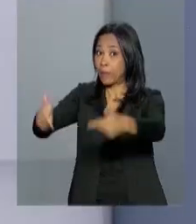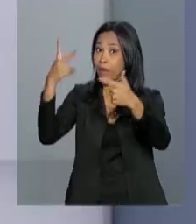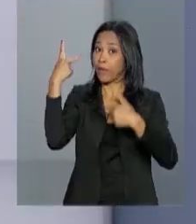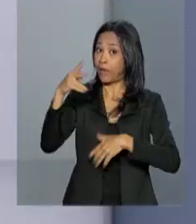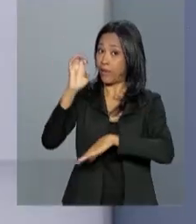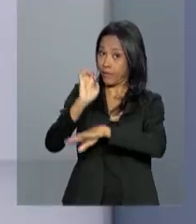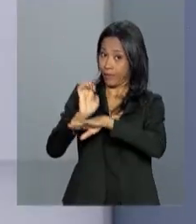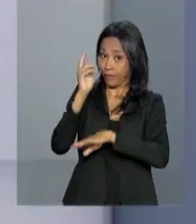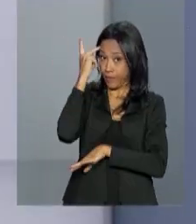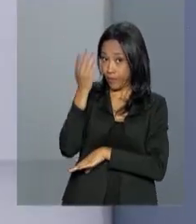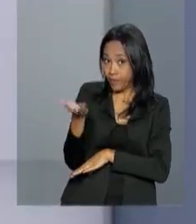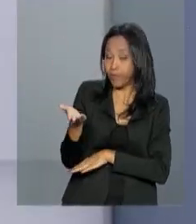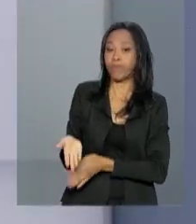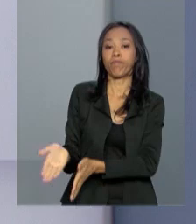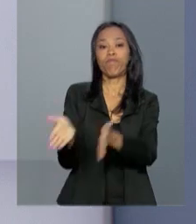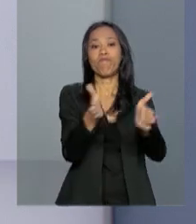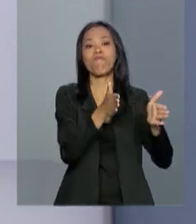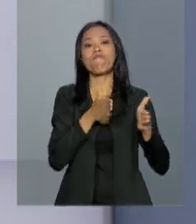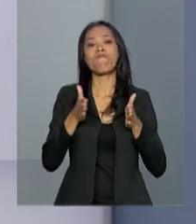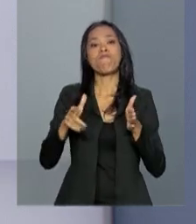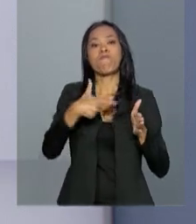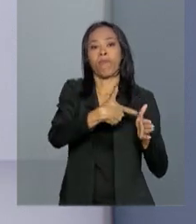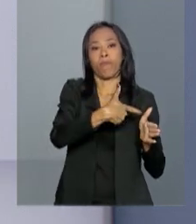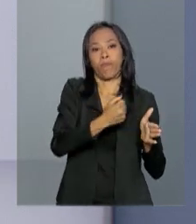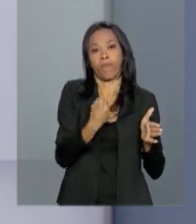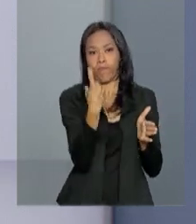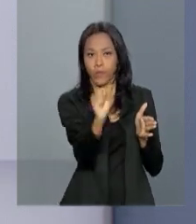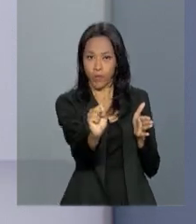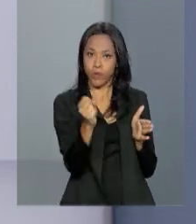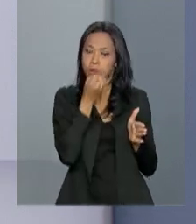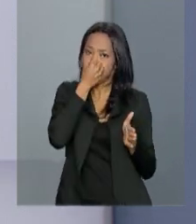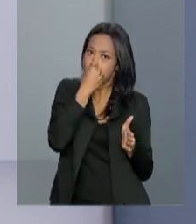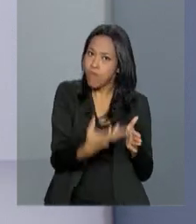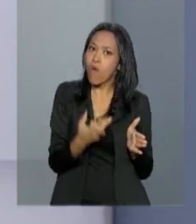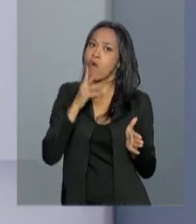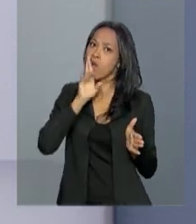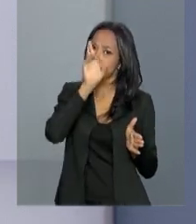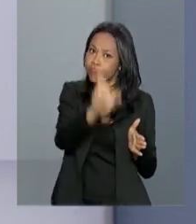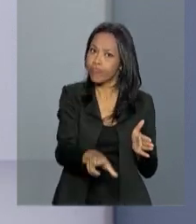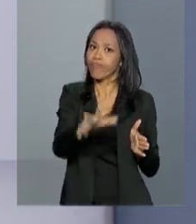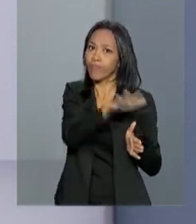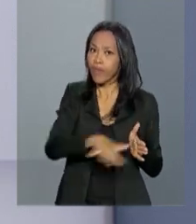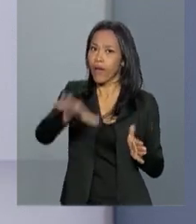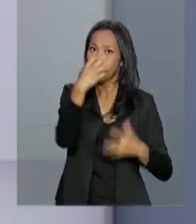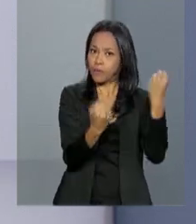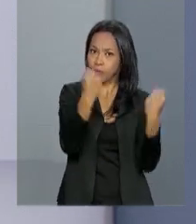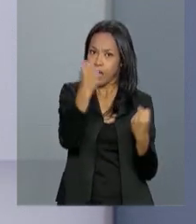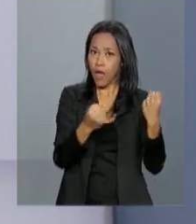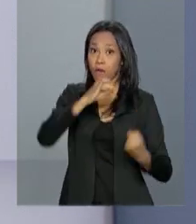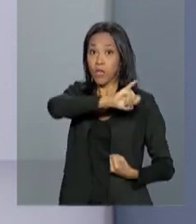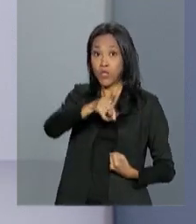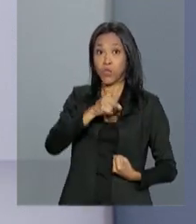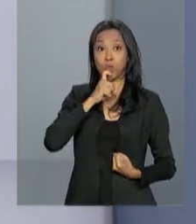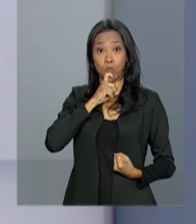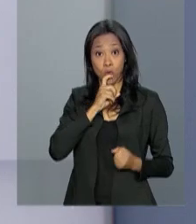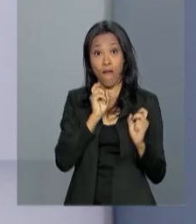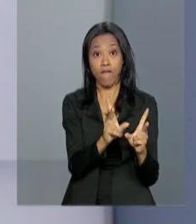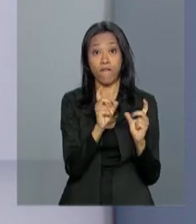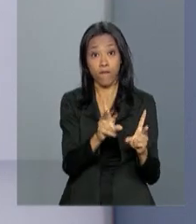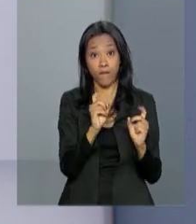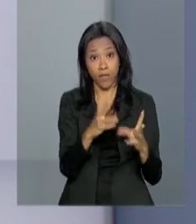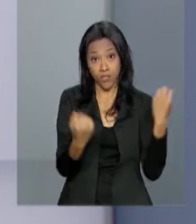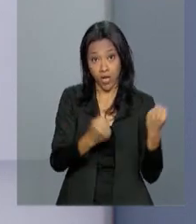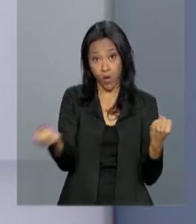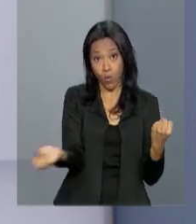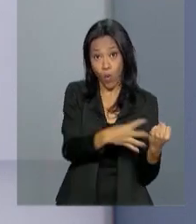Paulo. E 2018 já registra bons resultados no setor automotivo. Em julho, a venda de veículos novos no Brasil